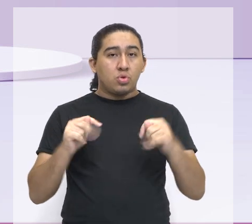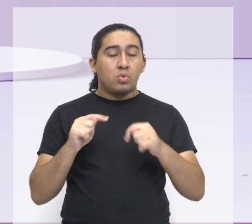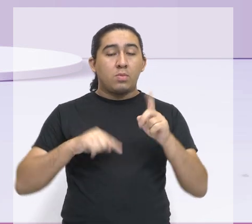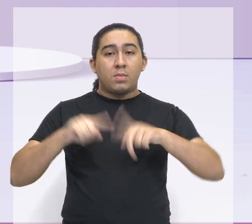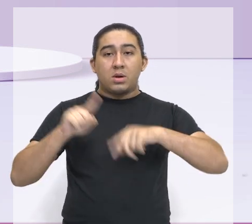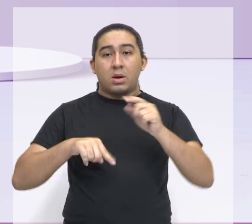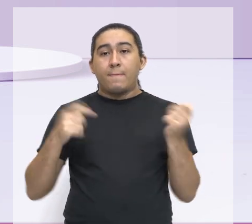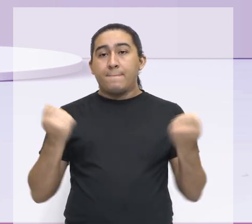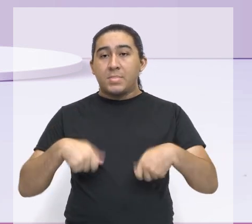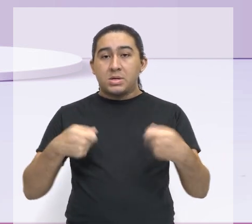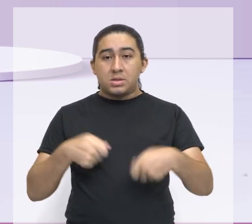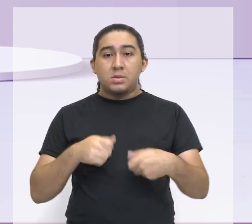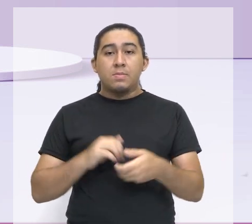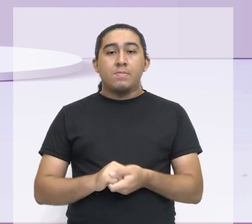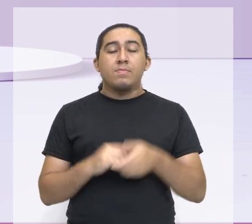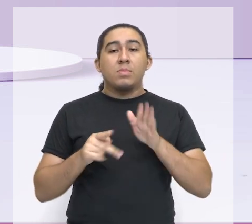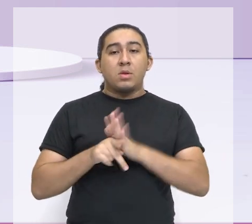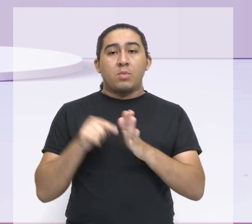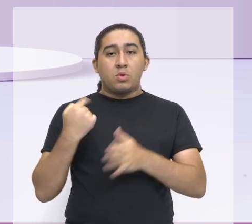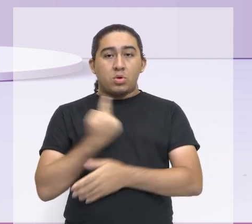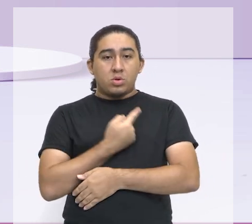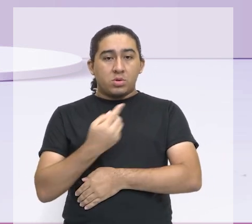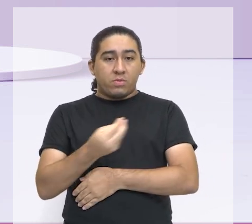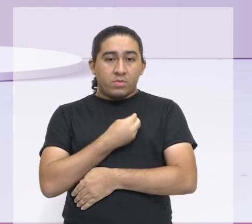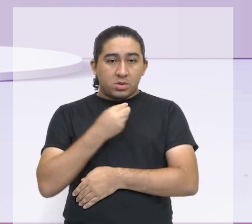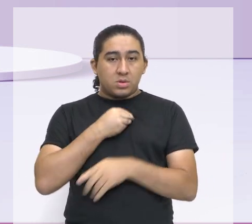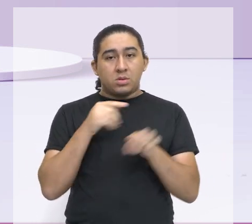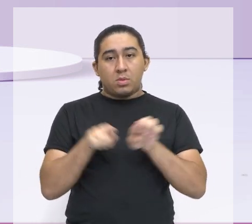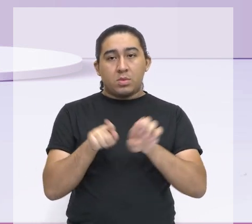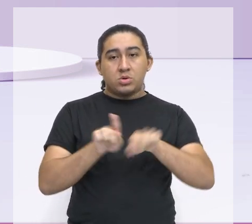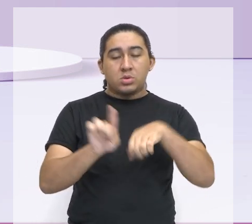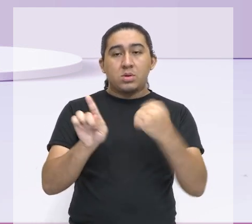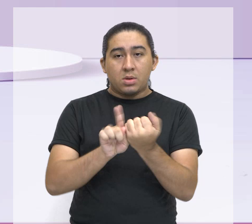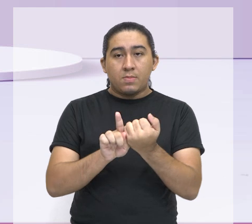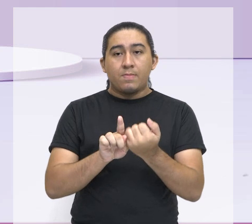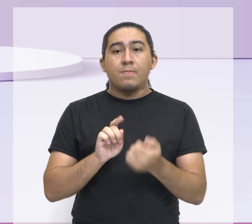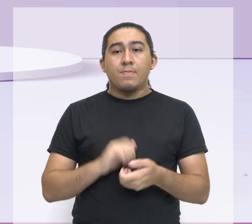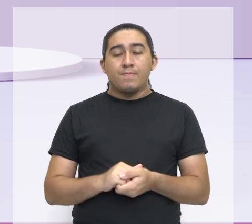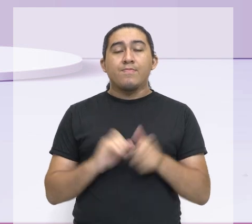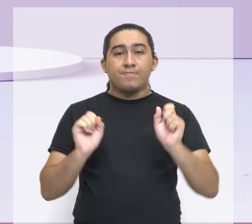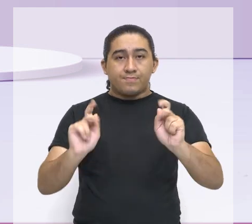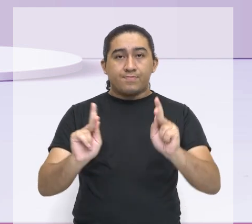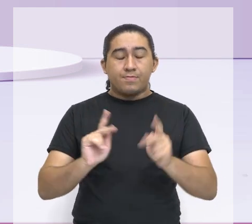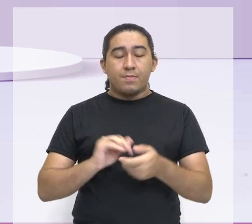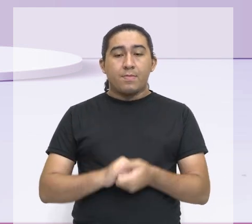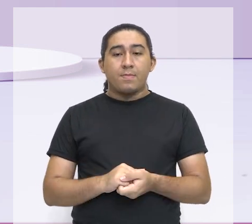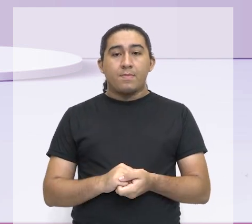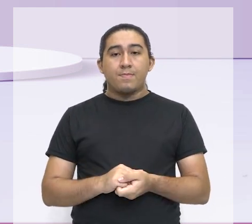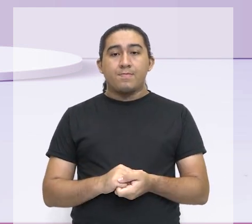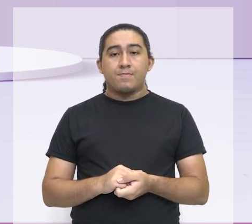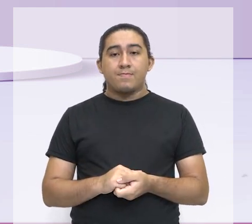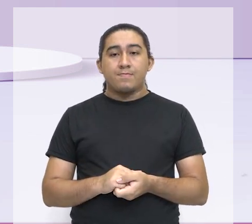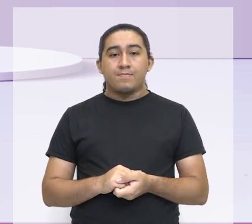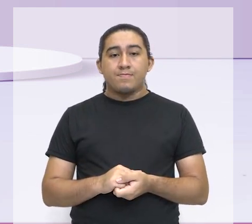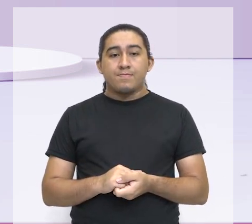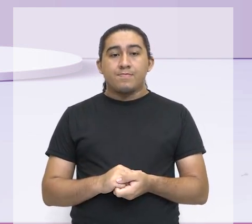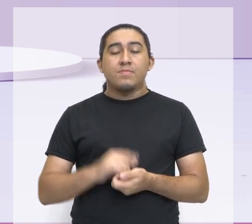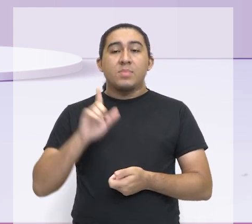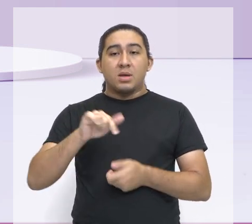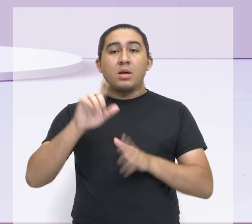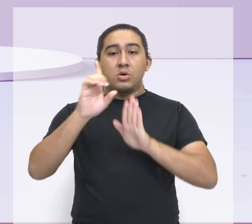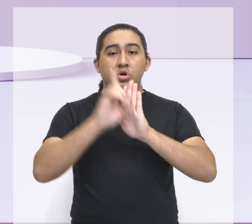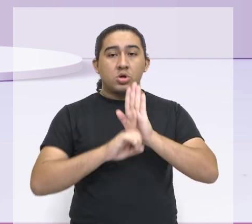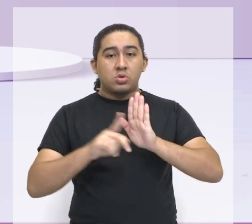necessárias para a nossa vida em sociedade. Tá bom? Esses são